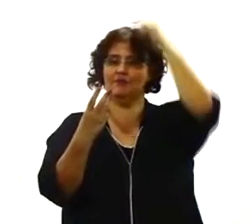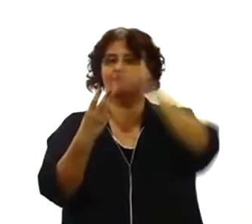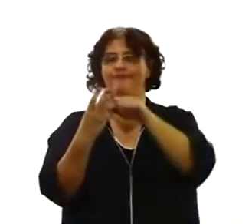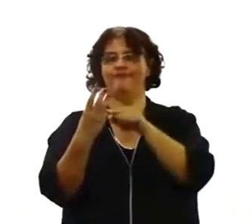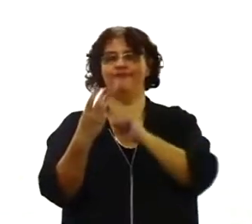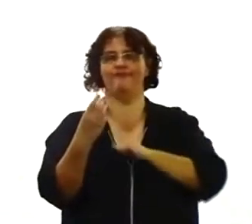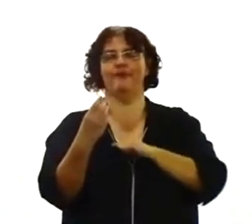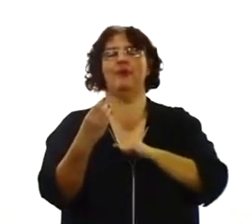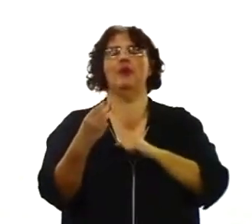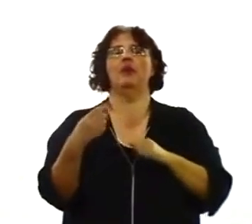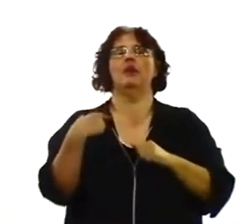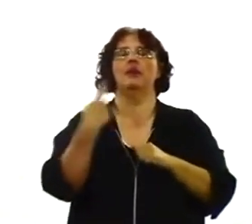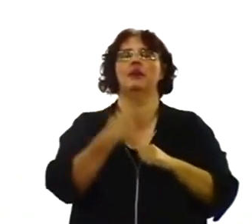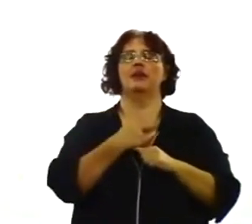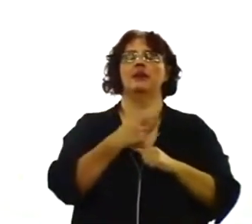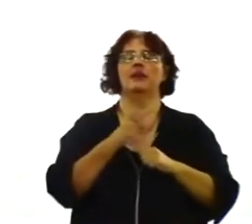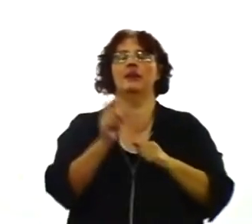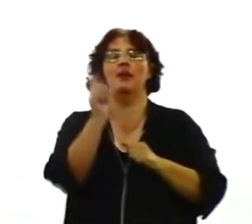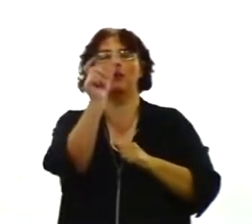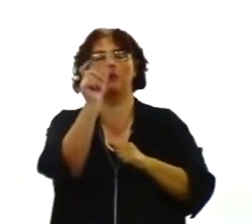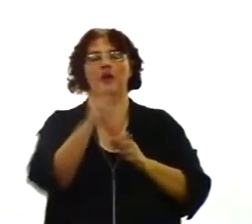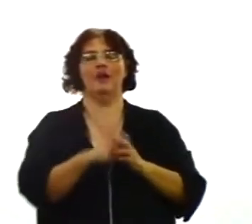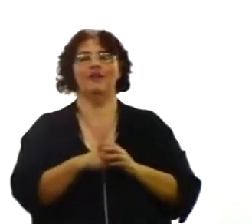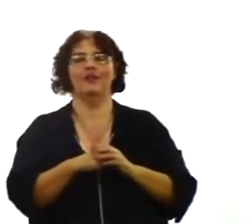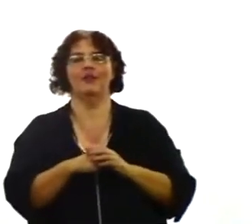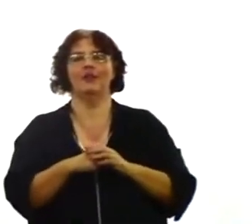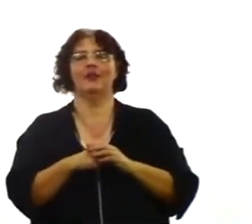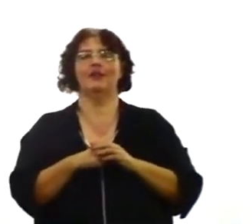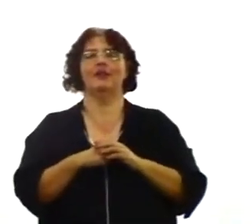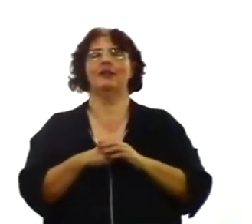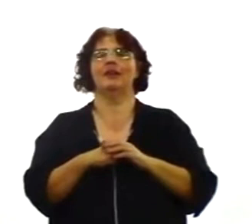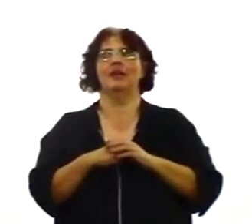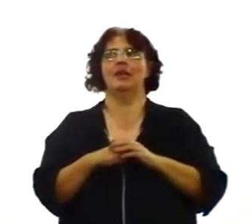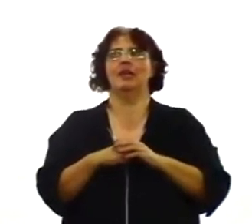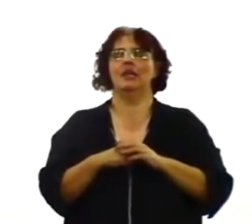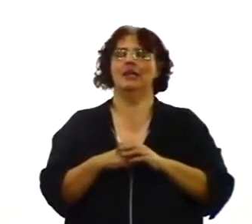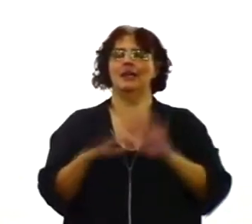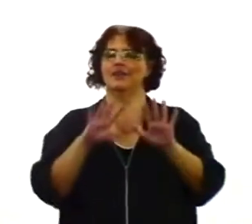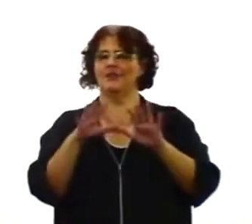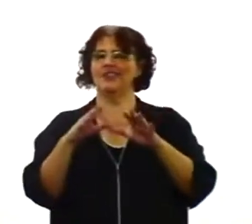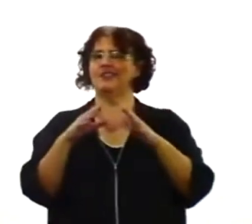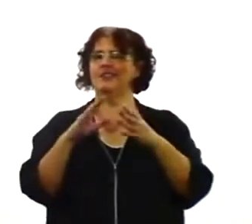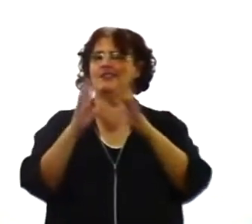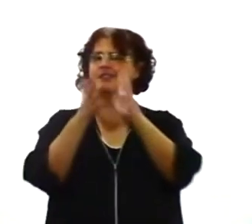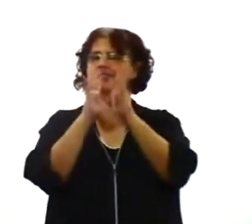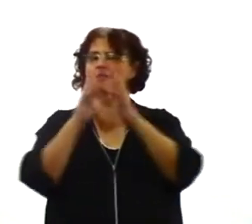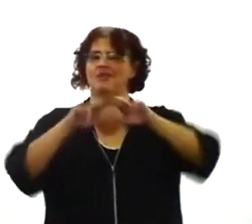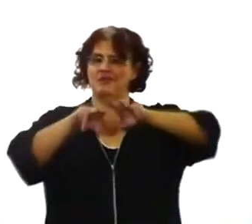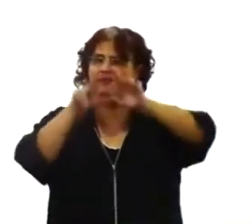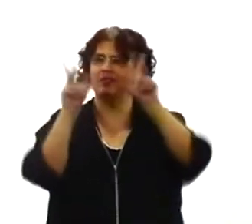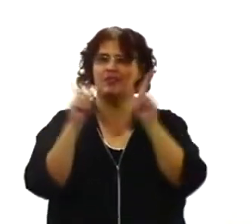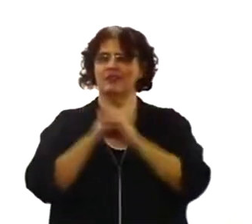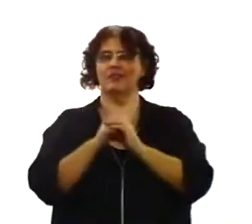Talvez a palavra mais próxima do que é seria unicidade. Talvez, ainda acho que não dá para explicar tudo,